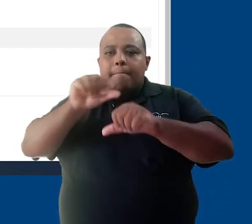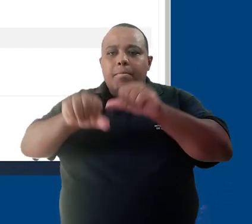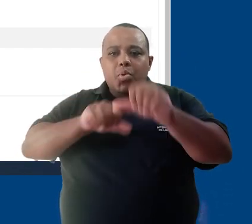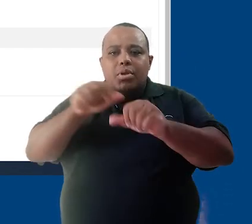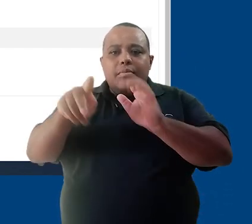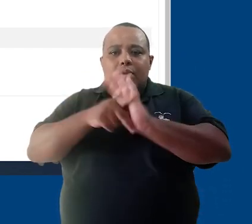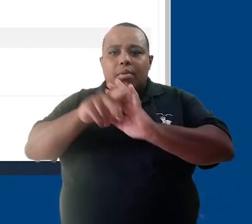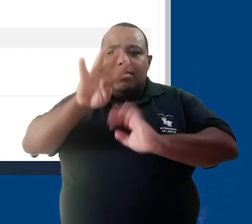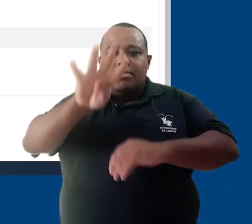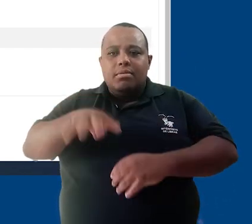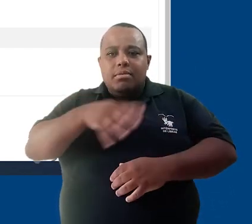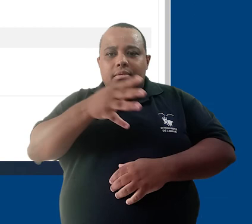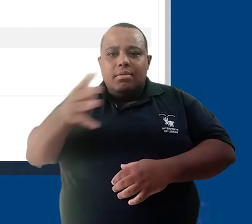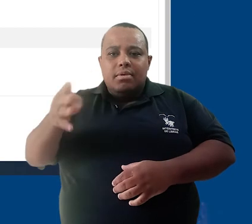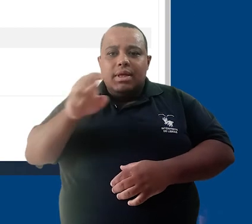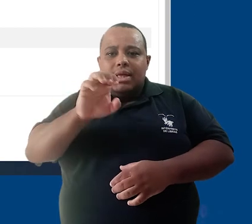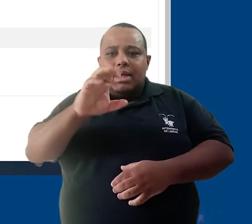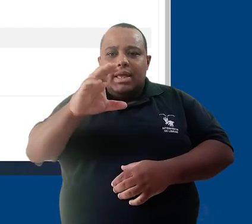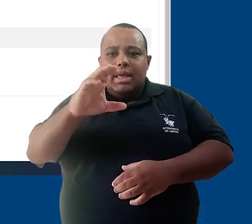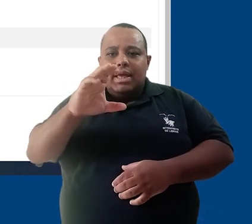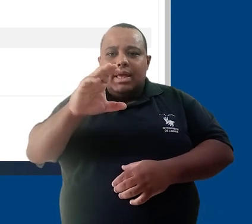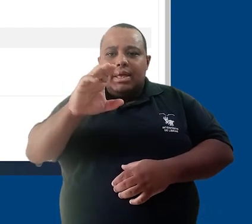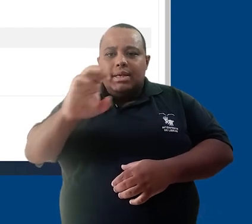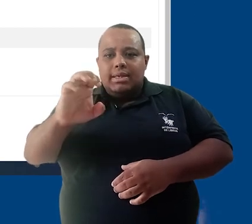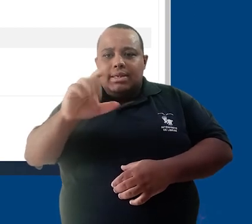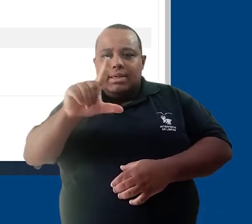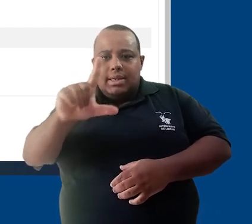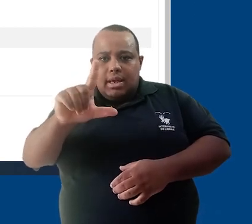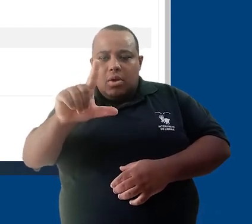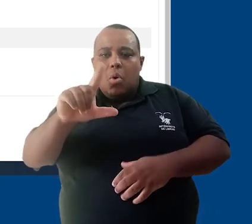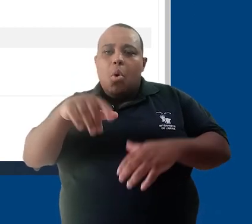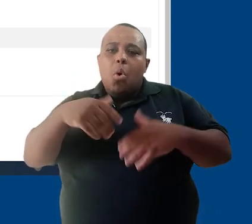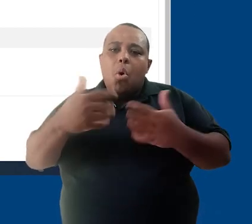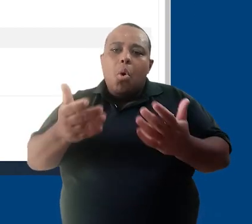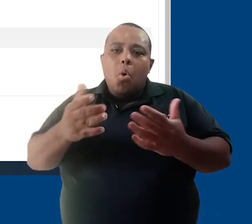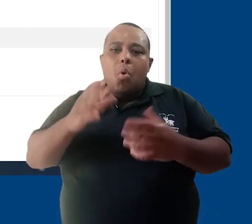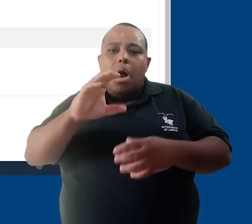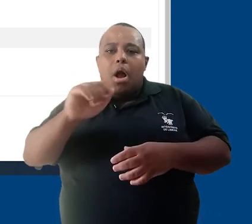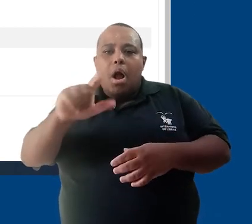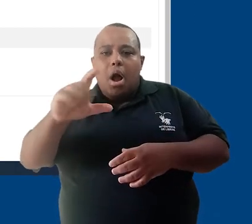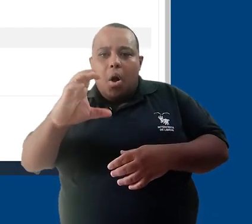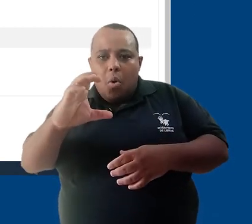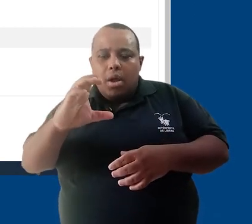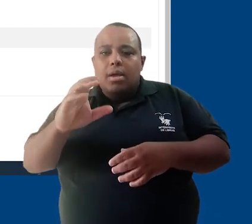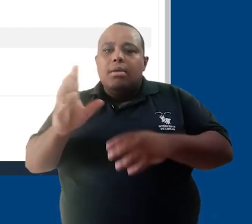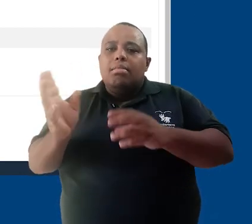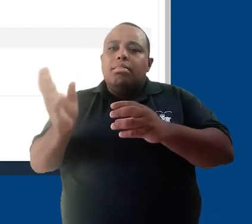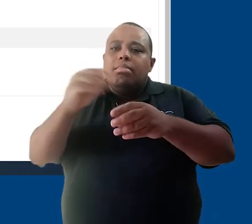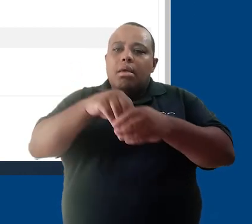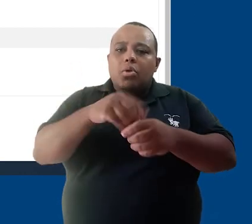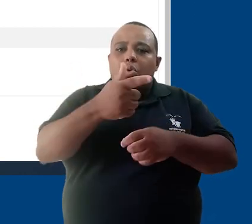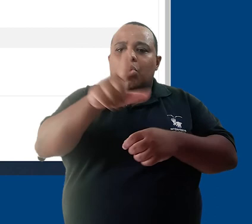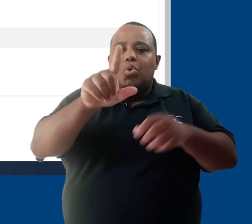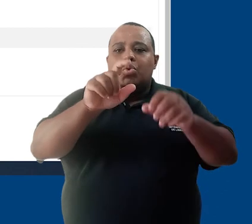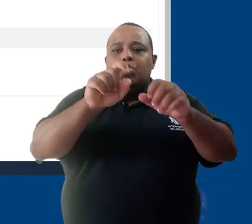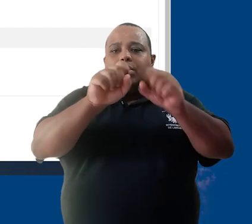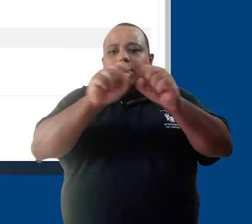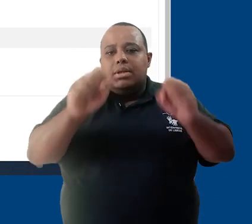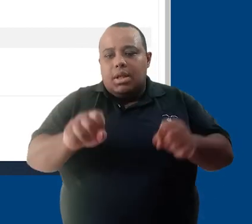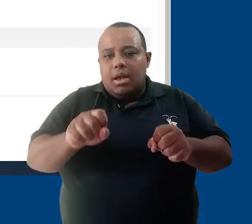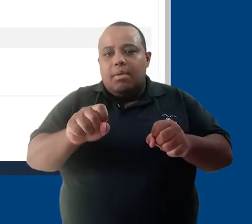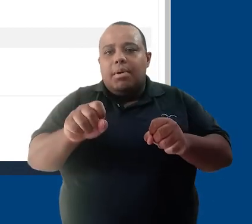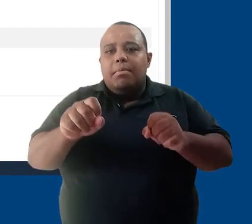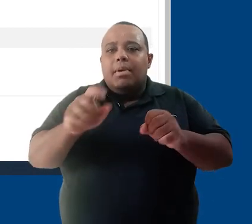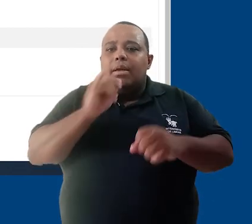exportação dessas notas em arquivos como Excel, por exemplo, Calc, para levar essas